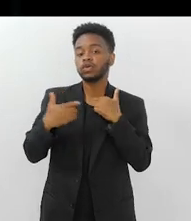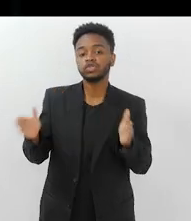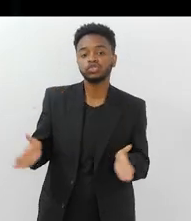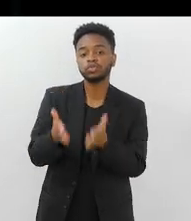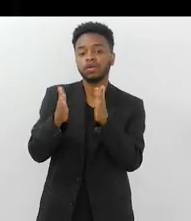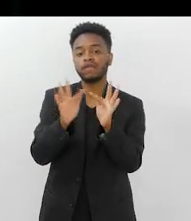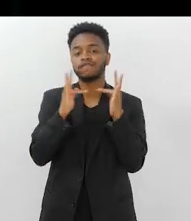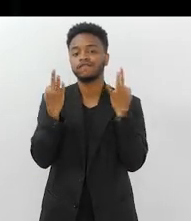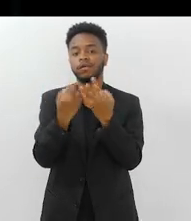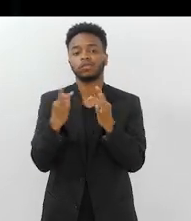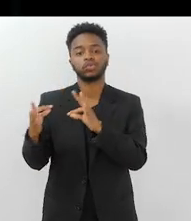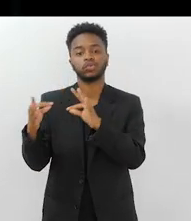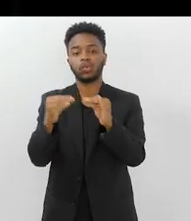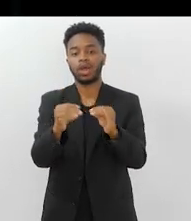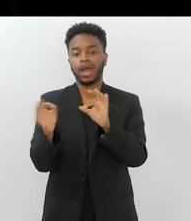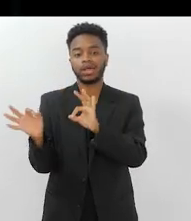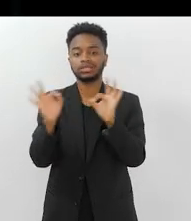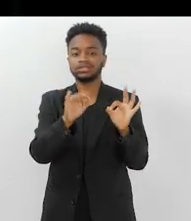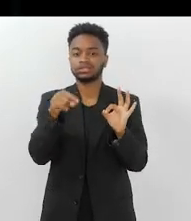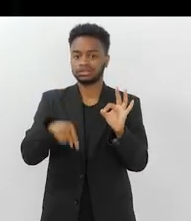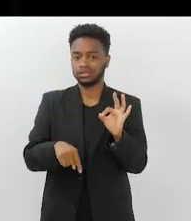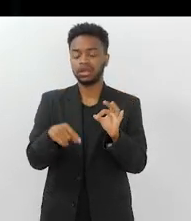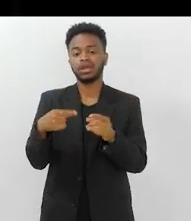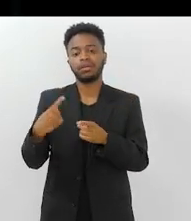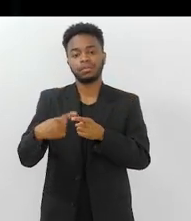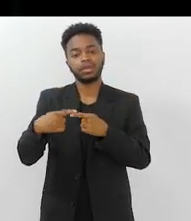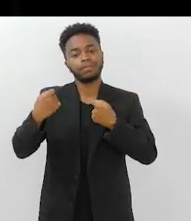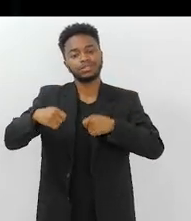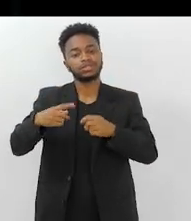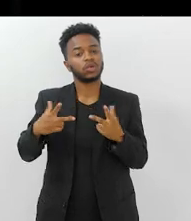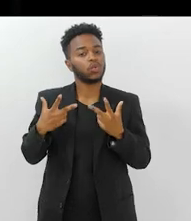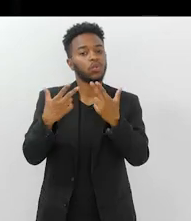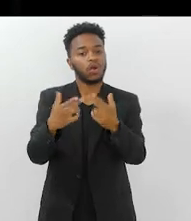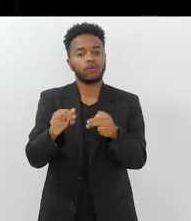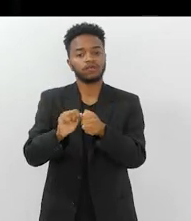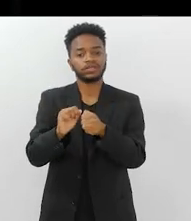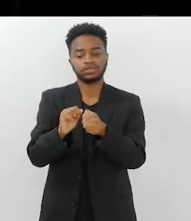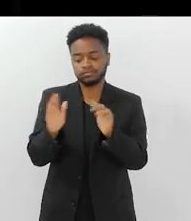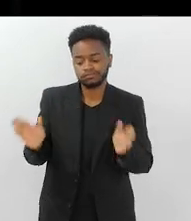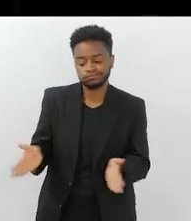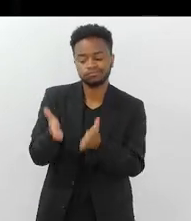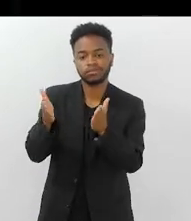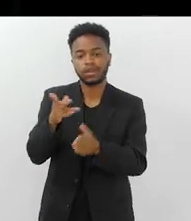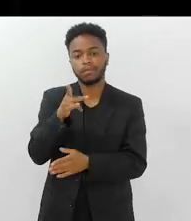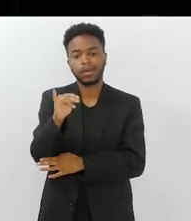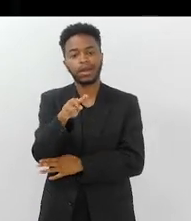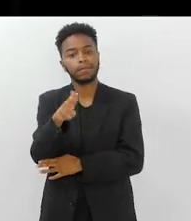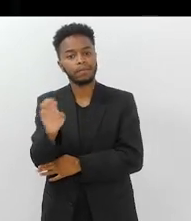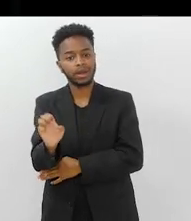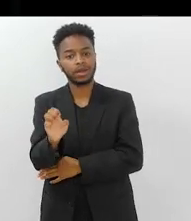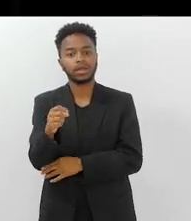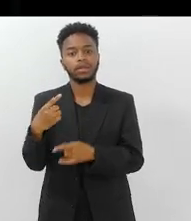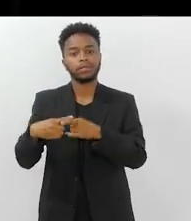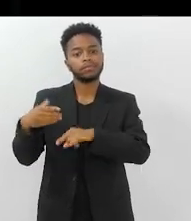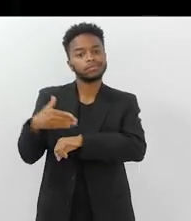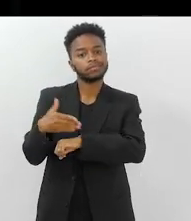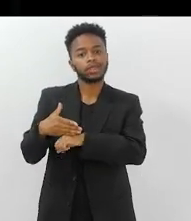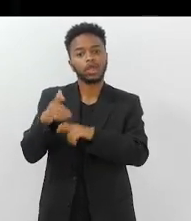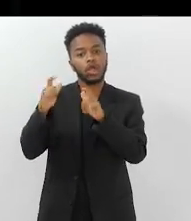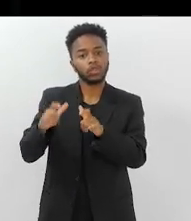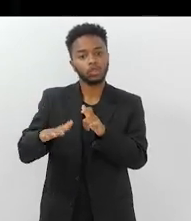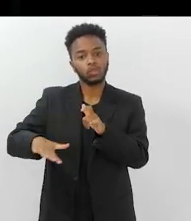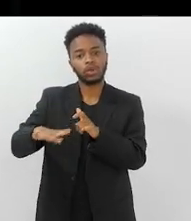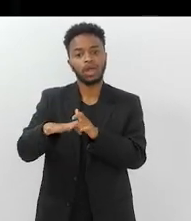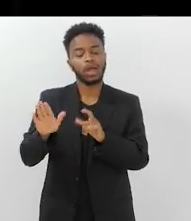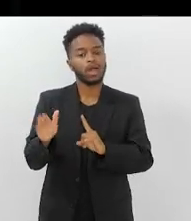todos os familiares que estiverem assistindo, de fazerem o mesmo, de estimular os seus pais e mães de estarem em um ambiente